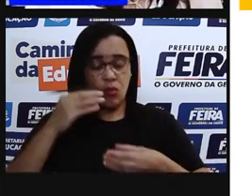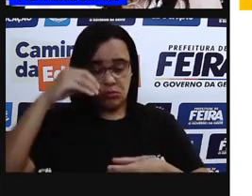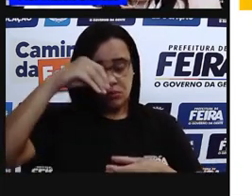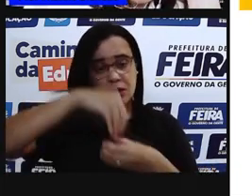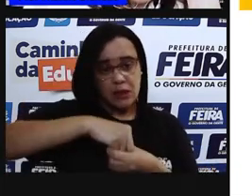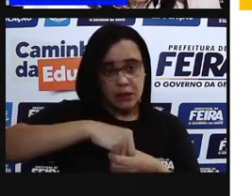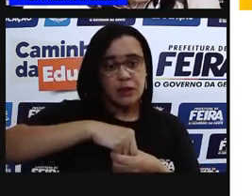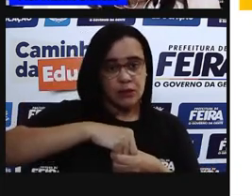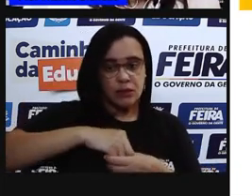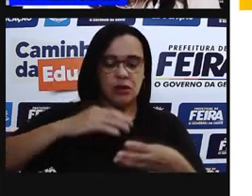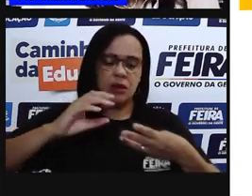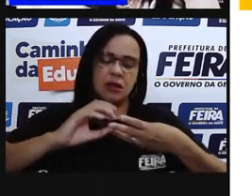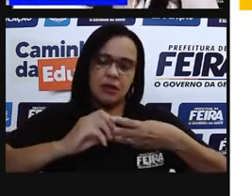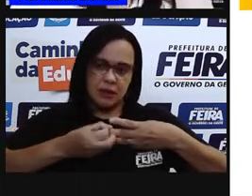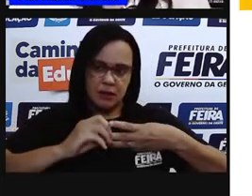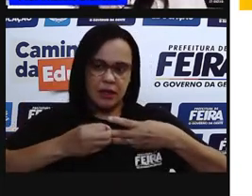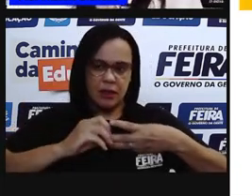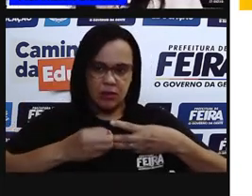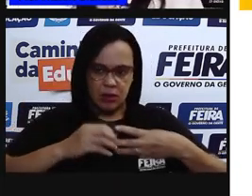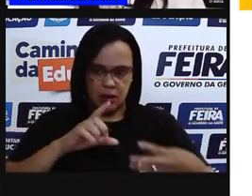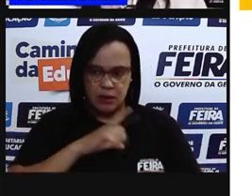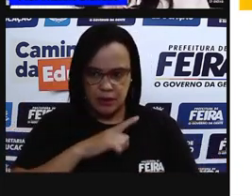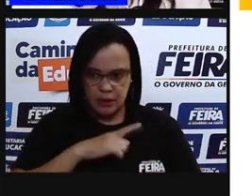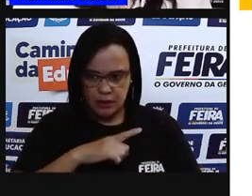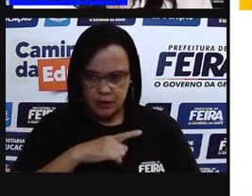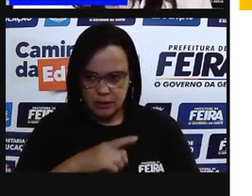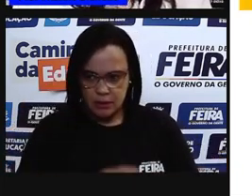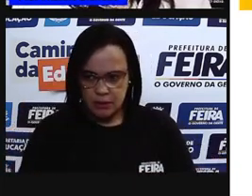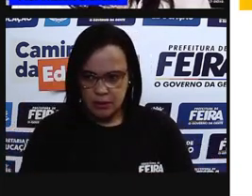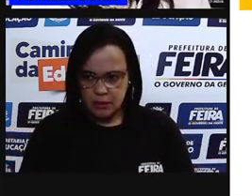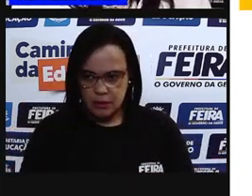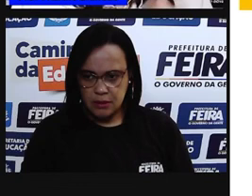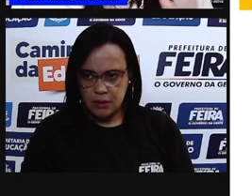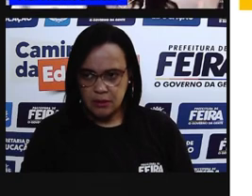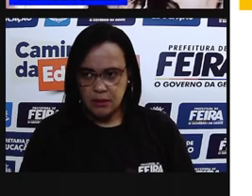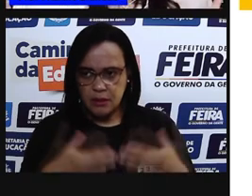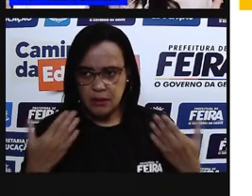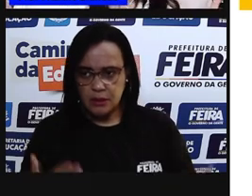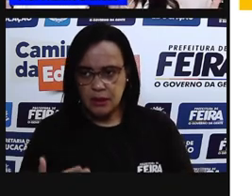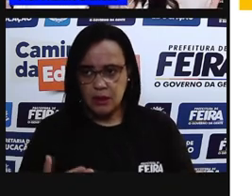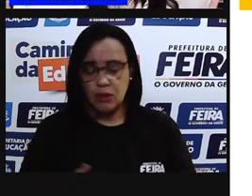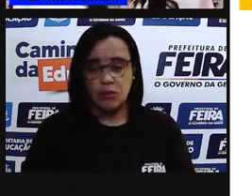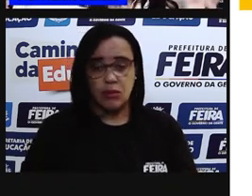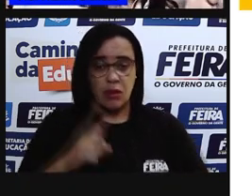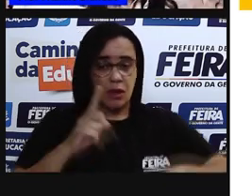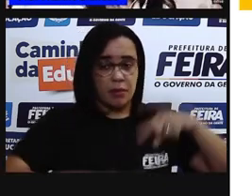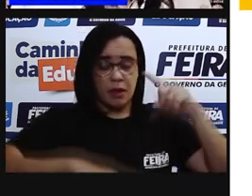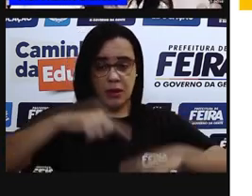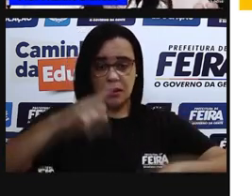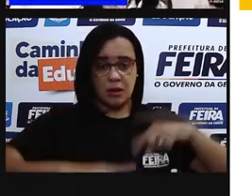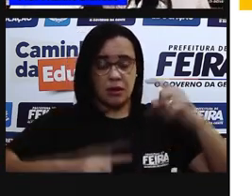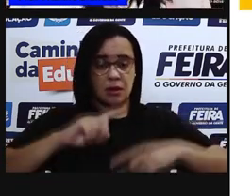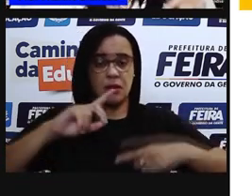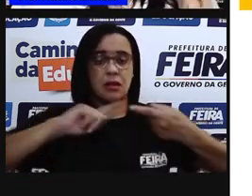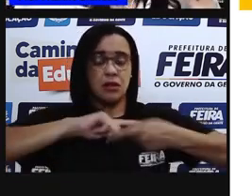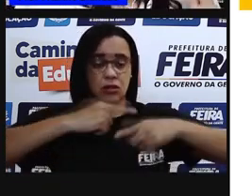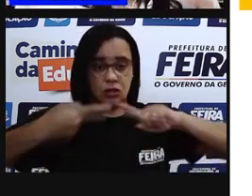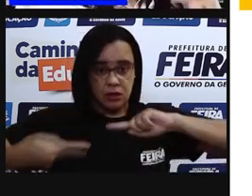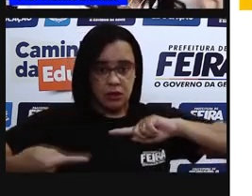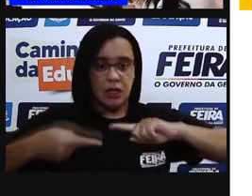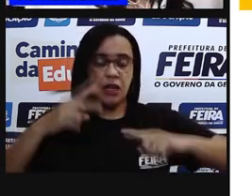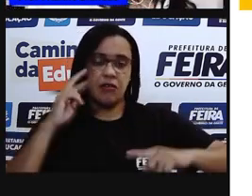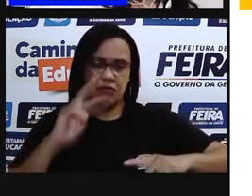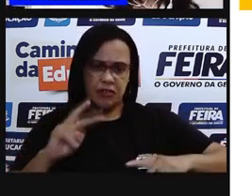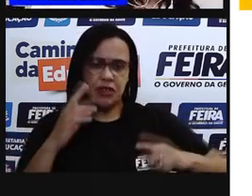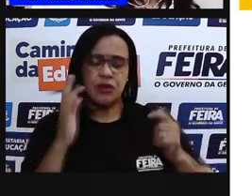célula. E aí, esse material genético, vocês já devem ter ouvido o apelido deles, que